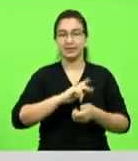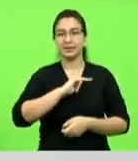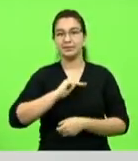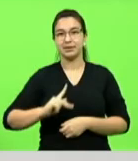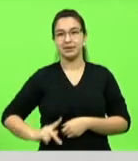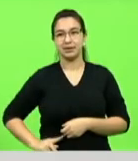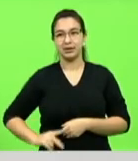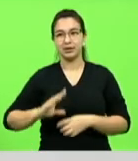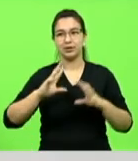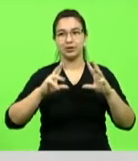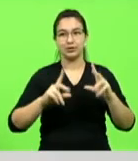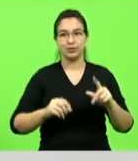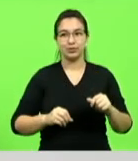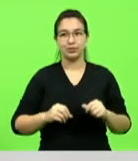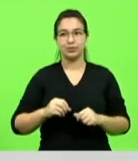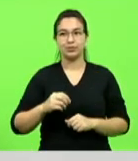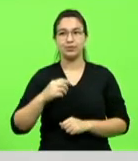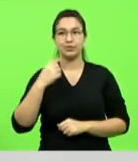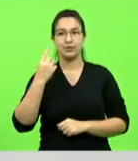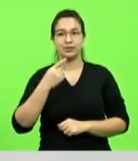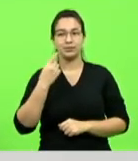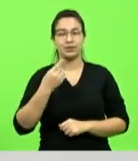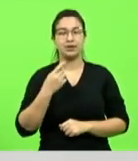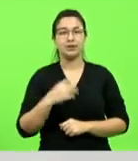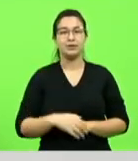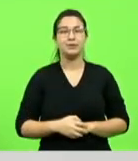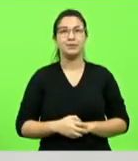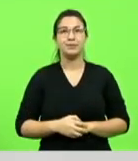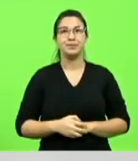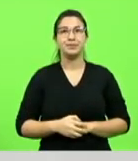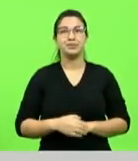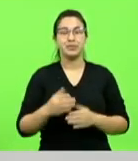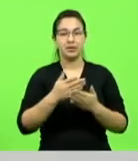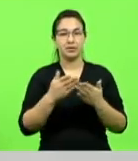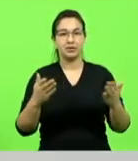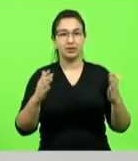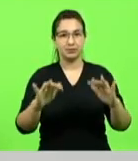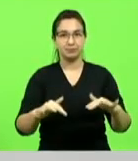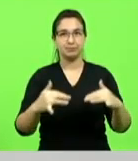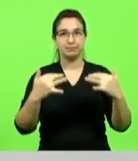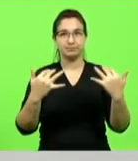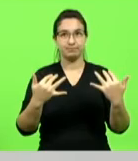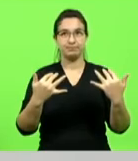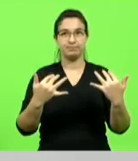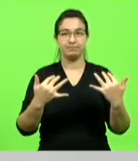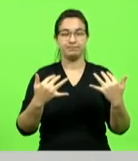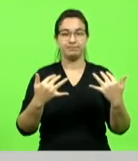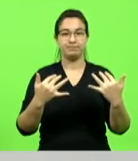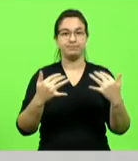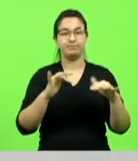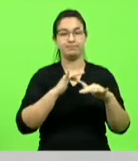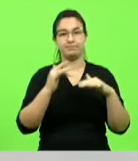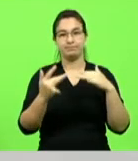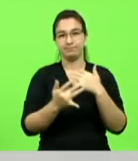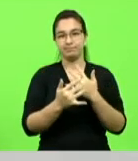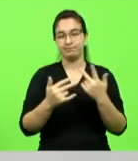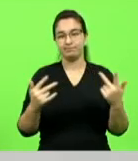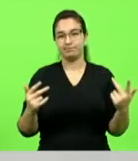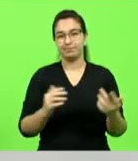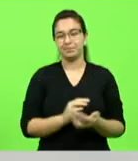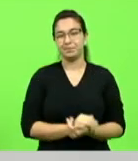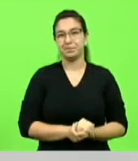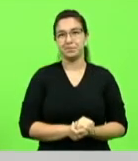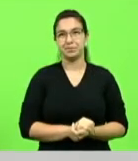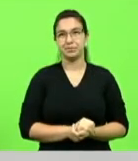e cumprimentar especialmente quem está nos acompanhando pelos canais da TVA quero falar de um tema que para